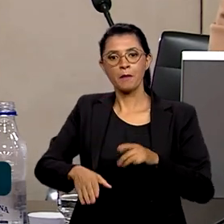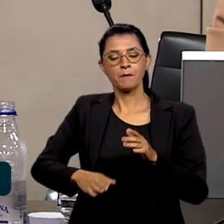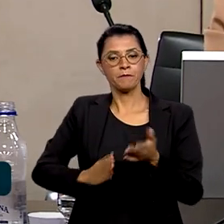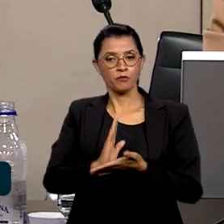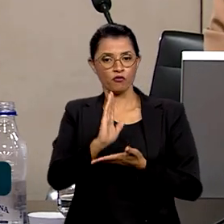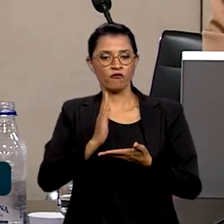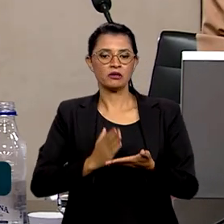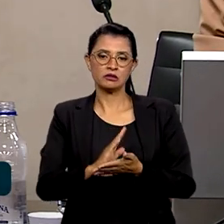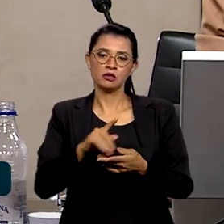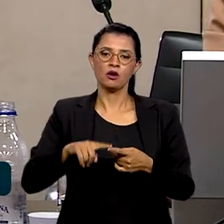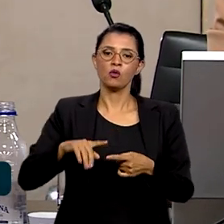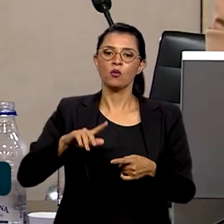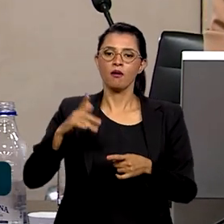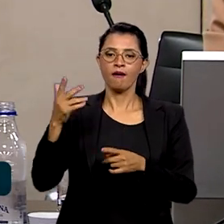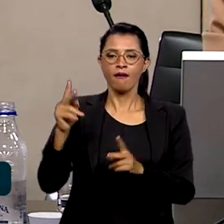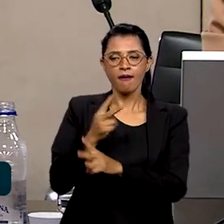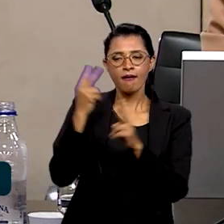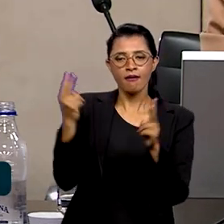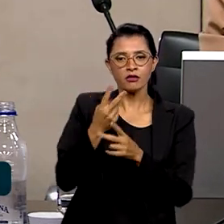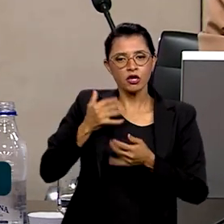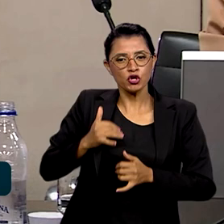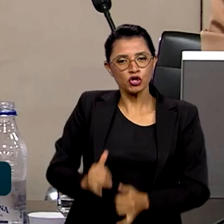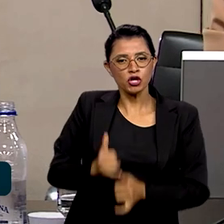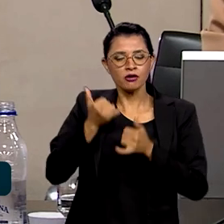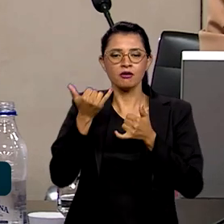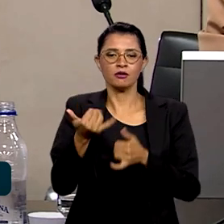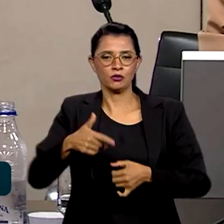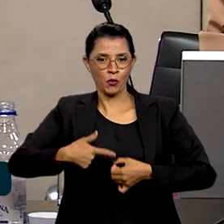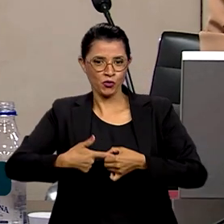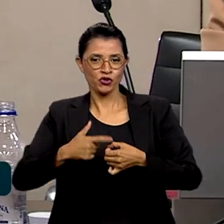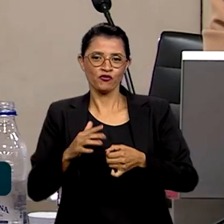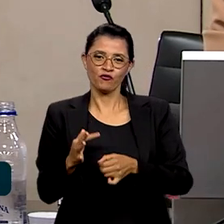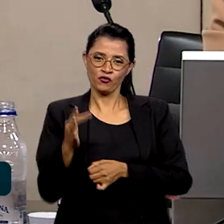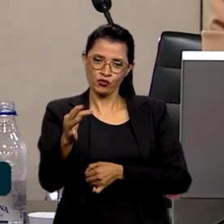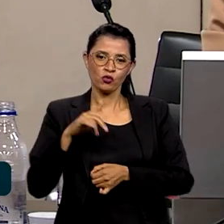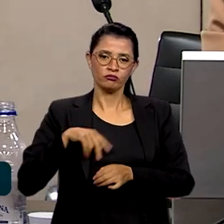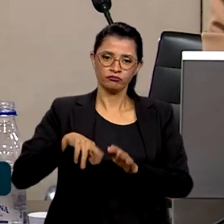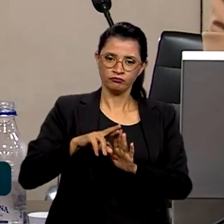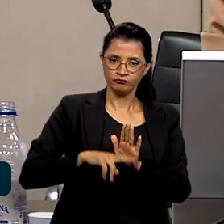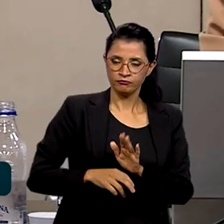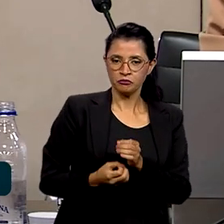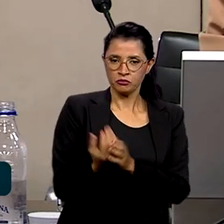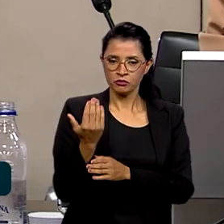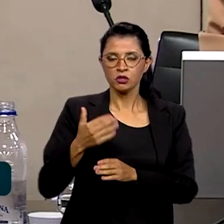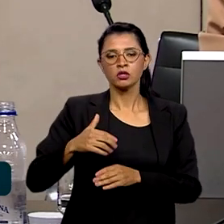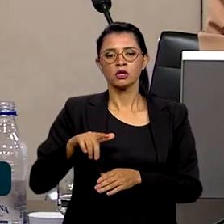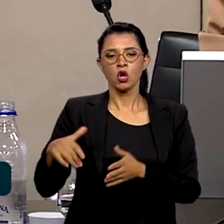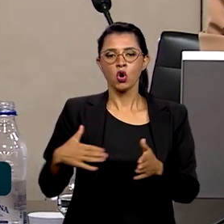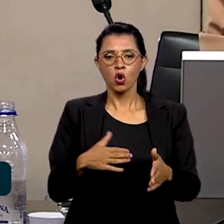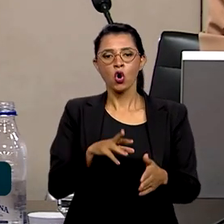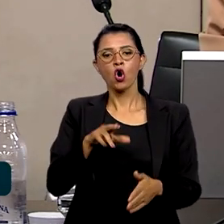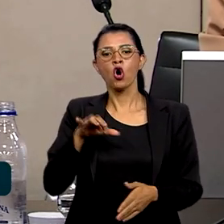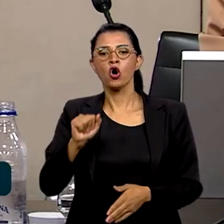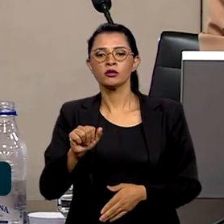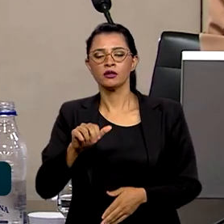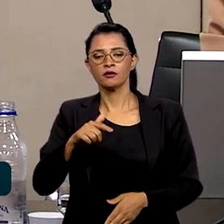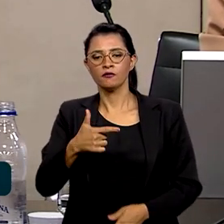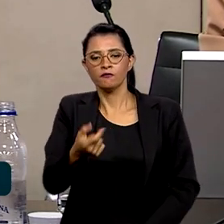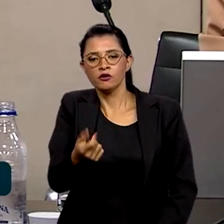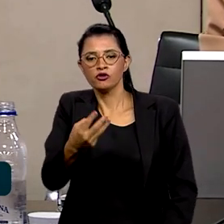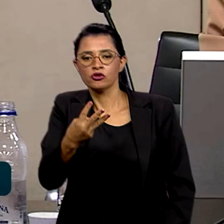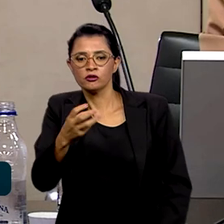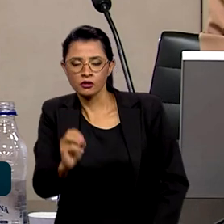eólicas offshore, com a aprovação do combustível do futuro e com a regulamentação do novo Rota 2030, com foco na